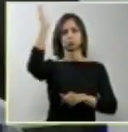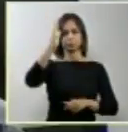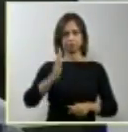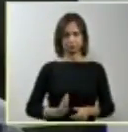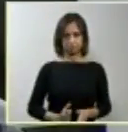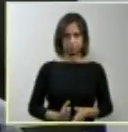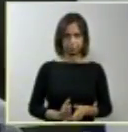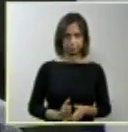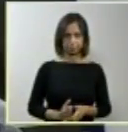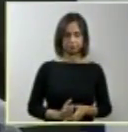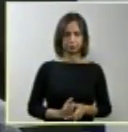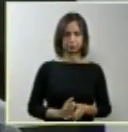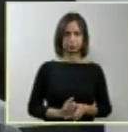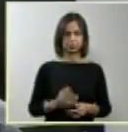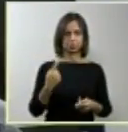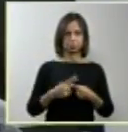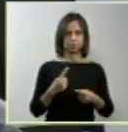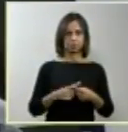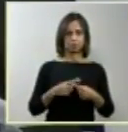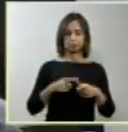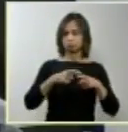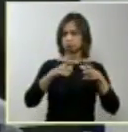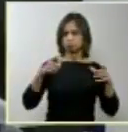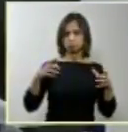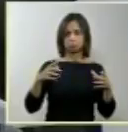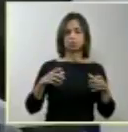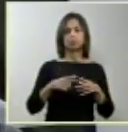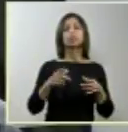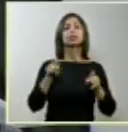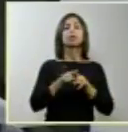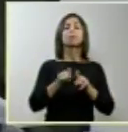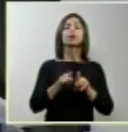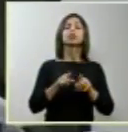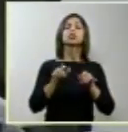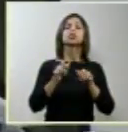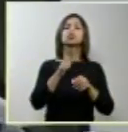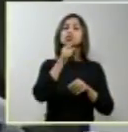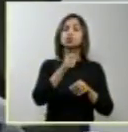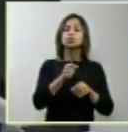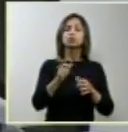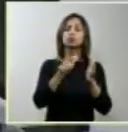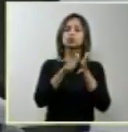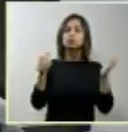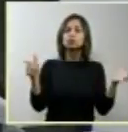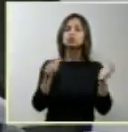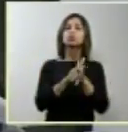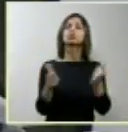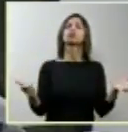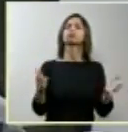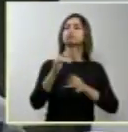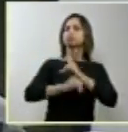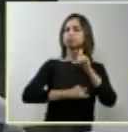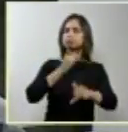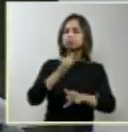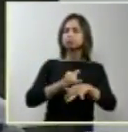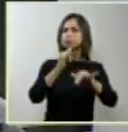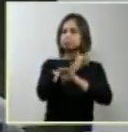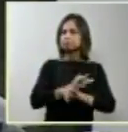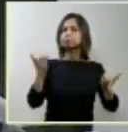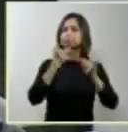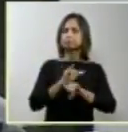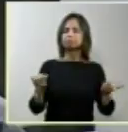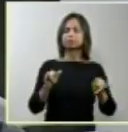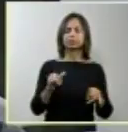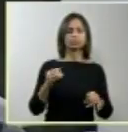como um grande todo, a publicidade, a publicidade tão indispensável